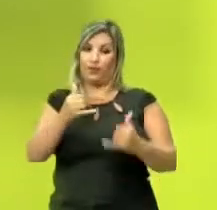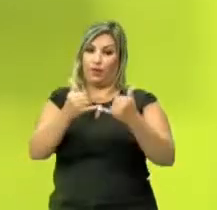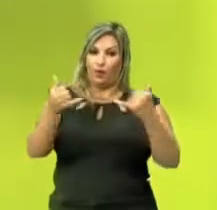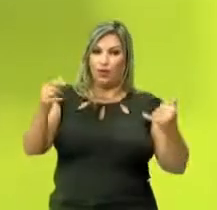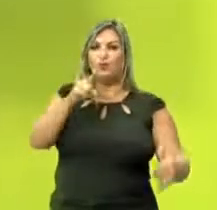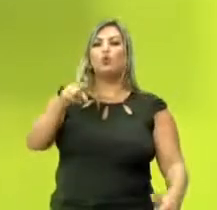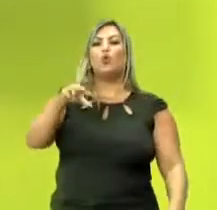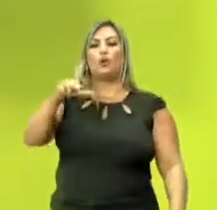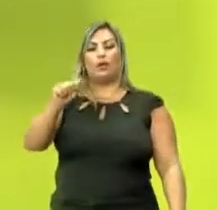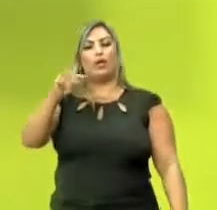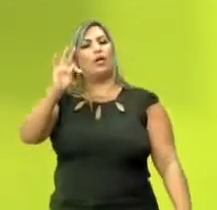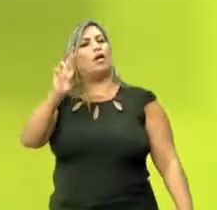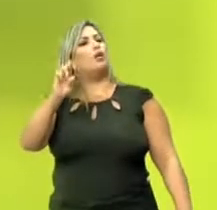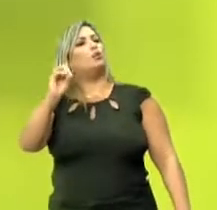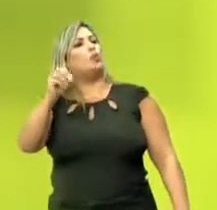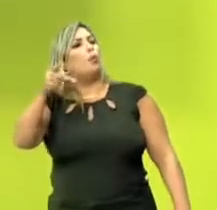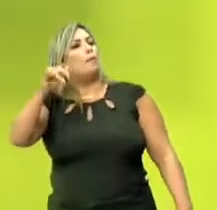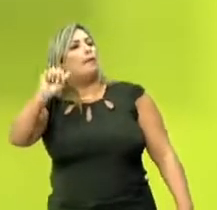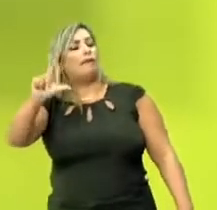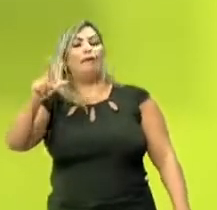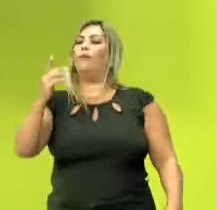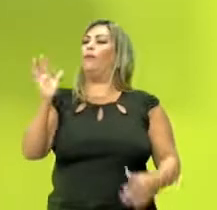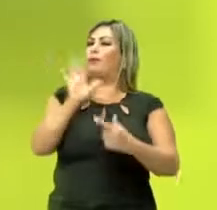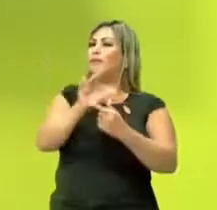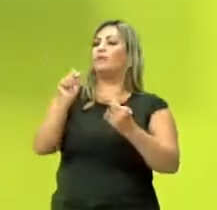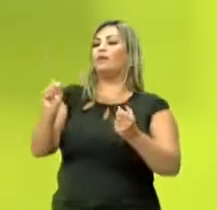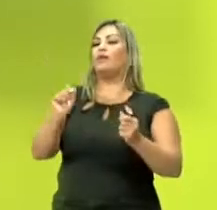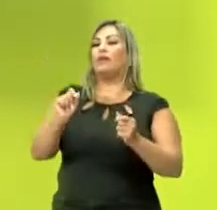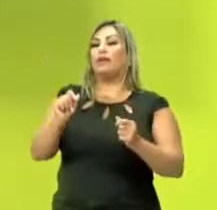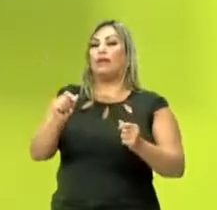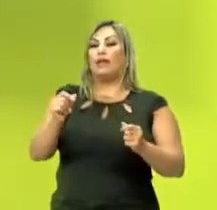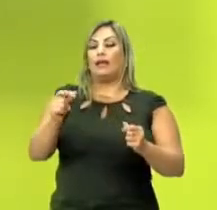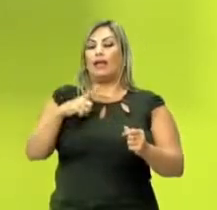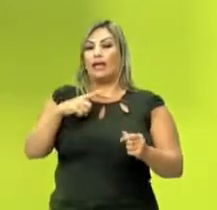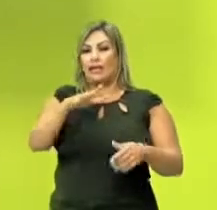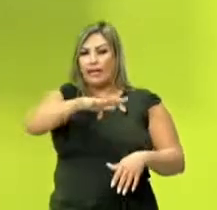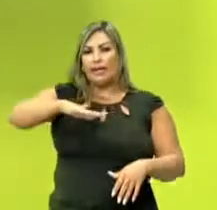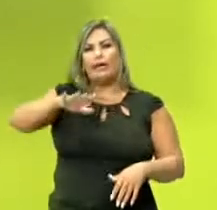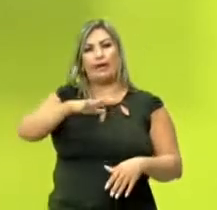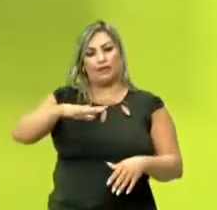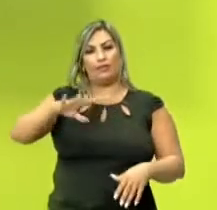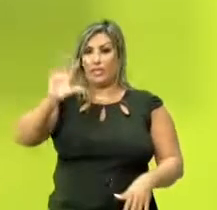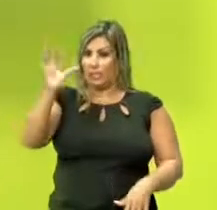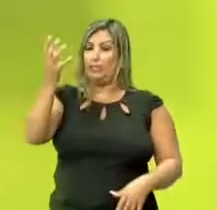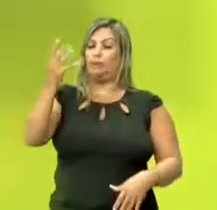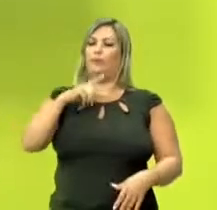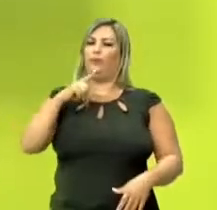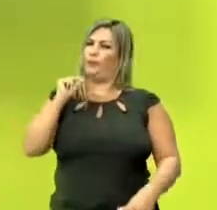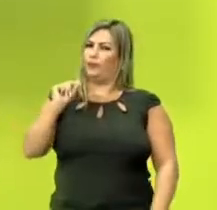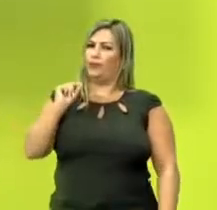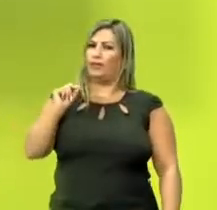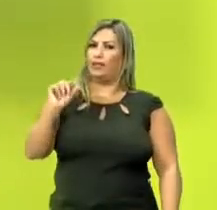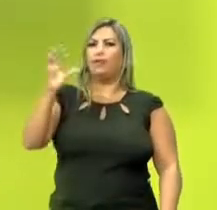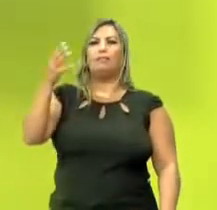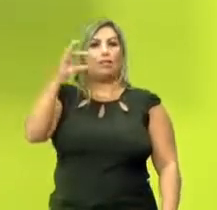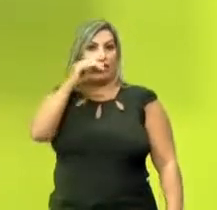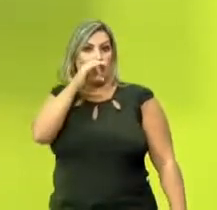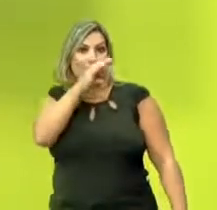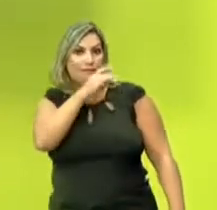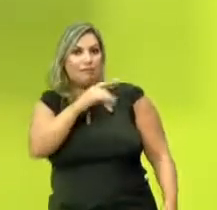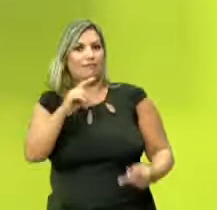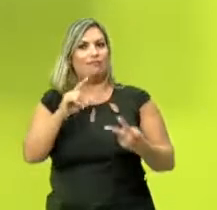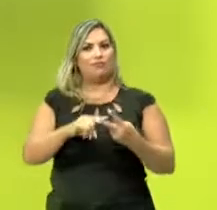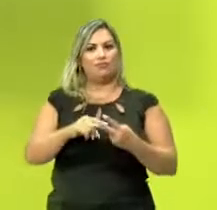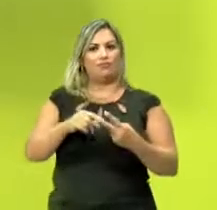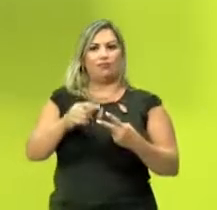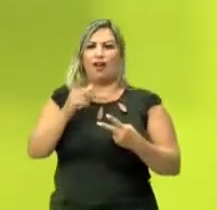tropical. O que é que isso representa? No sentido físico, a gente vai ver aí que uma zona tropical, climas mais quentes,